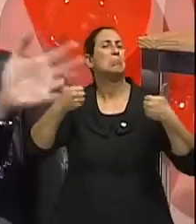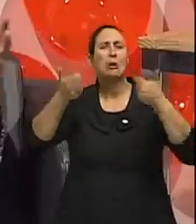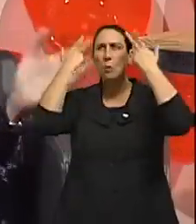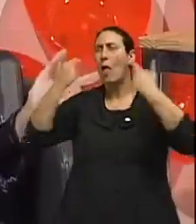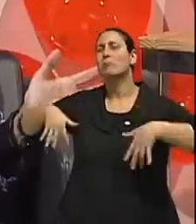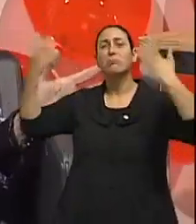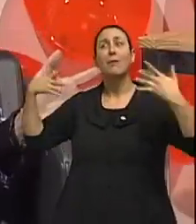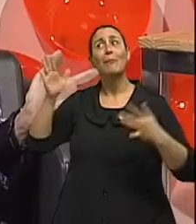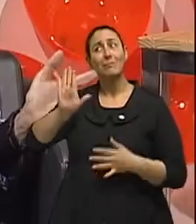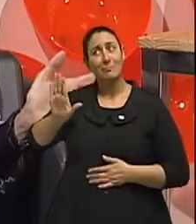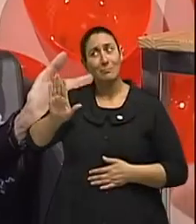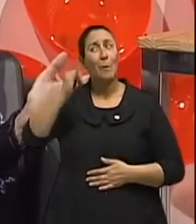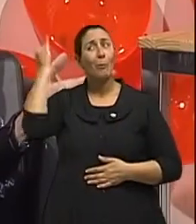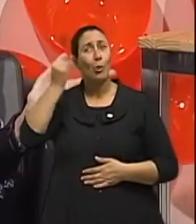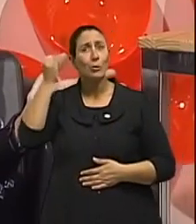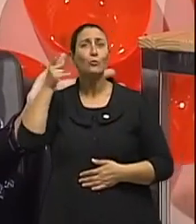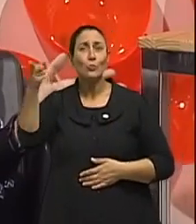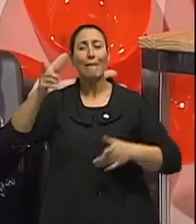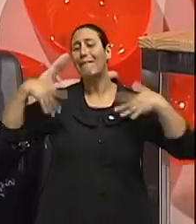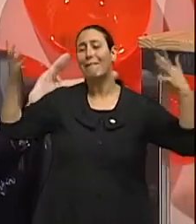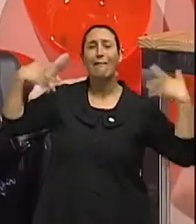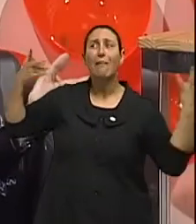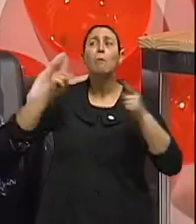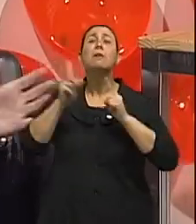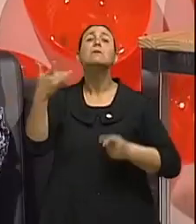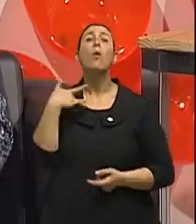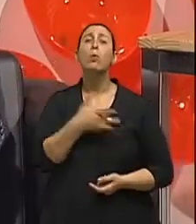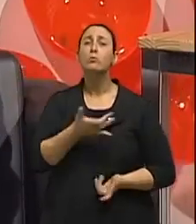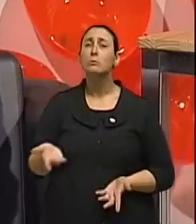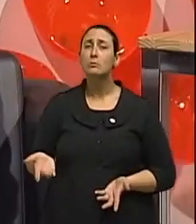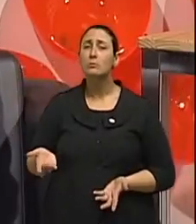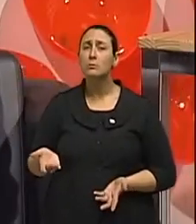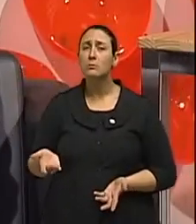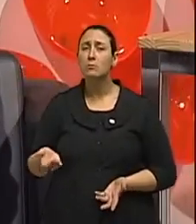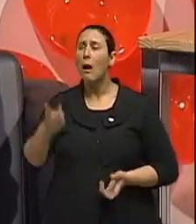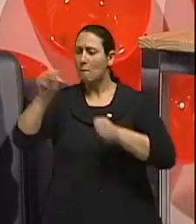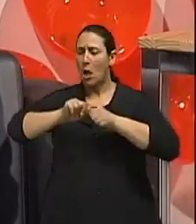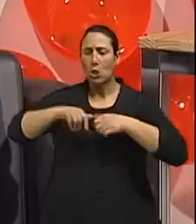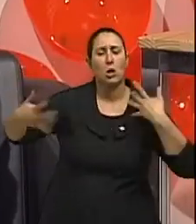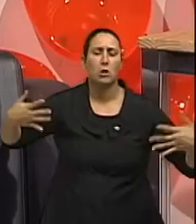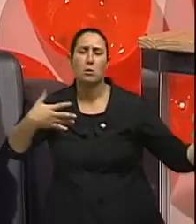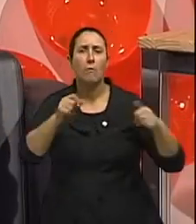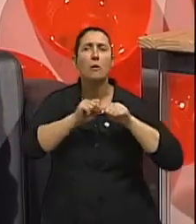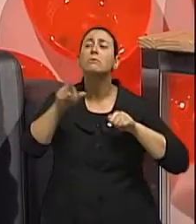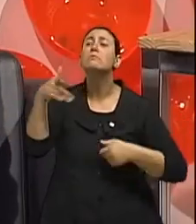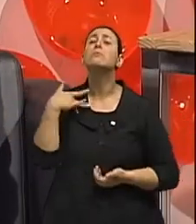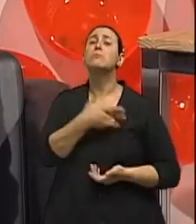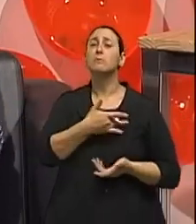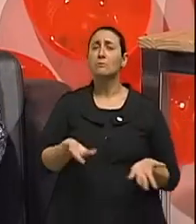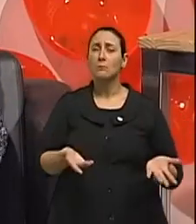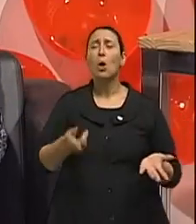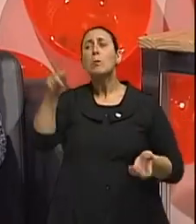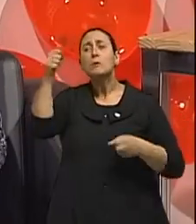Mas é melhor perder a espontaneidade do que perder a saúde. Vamos combinar, né? Então, agendar um tempo para fazer uma atividade